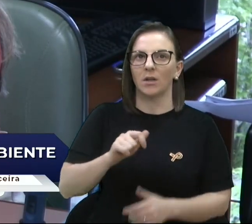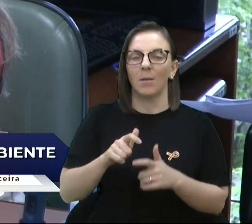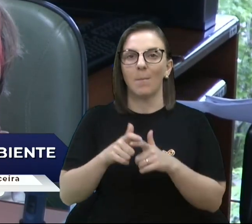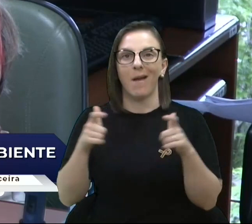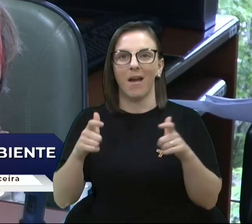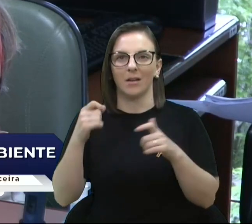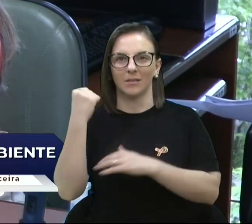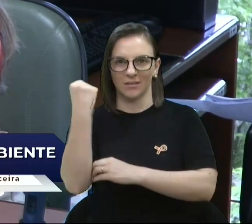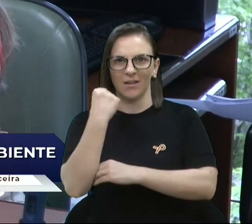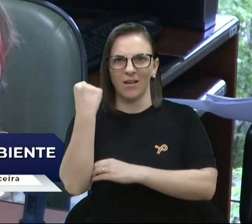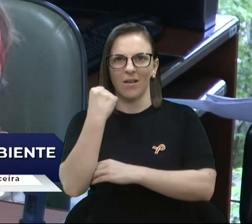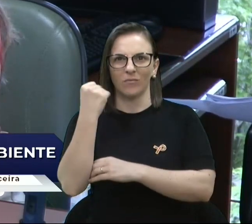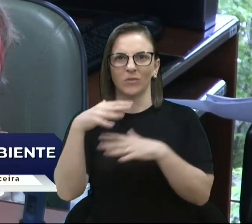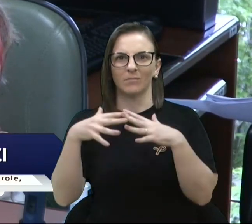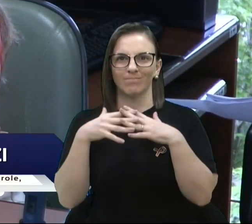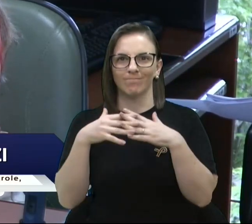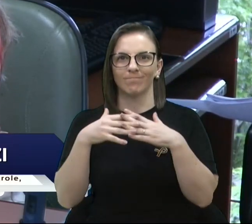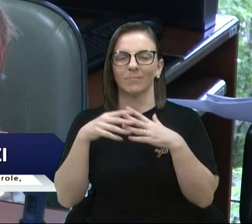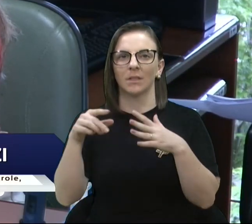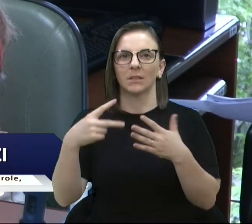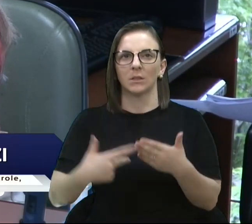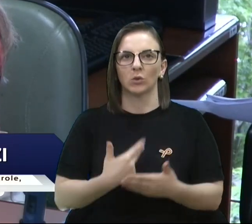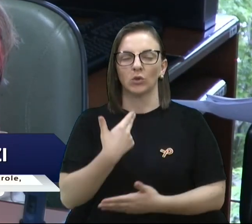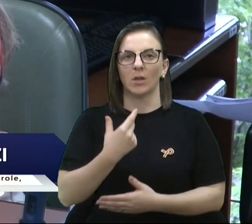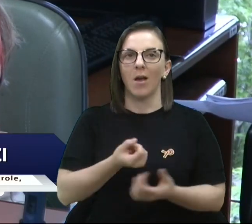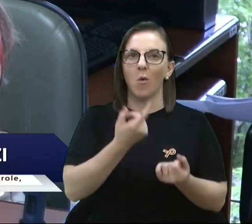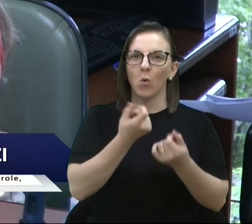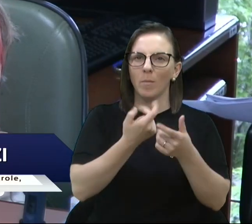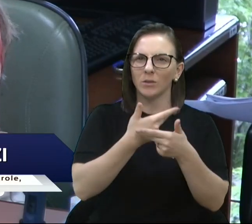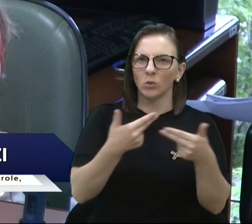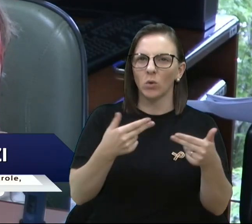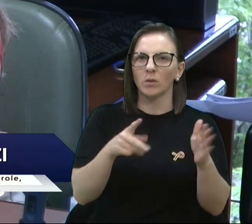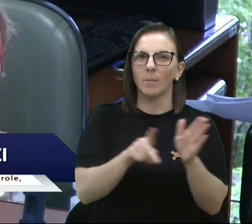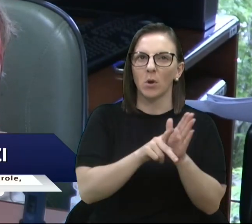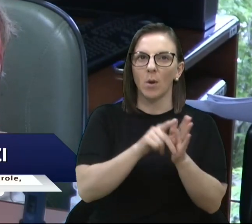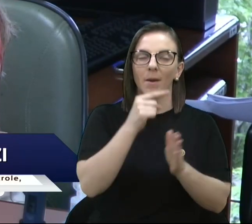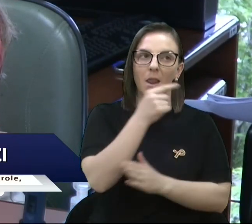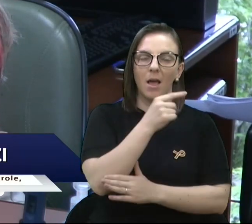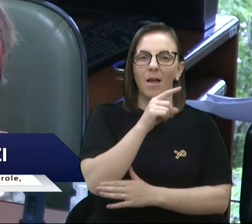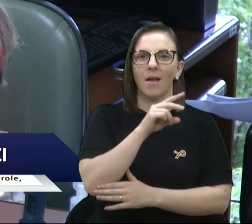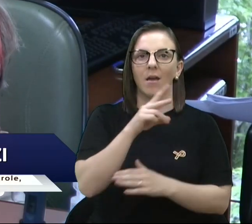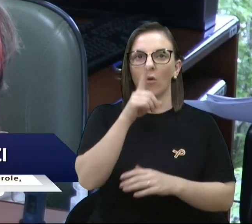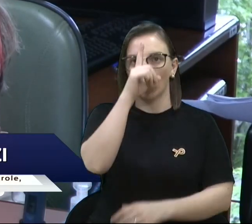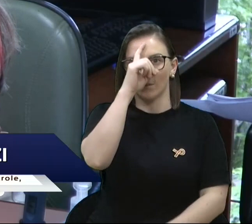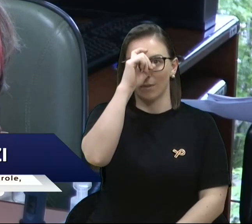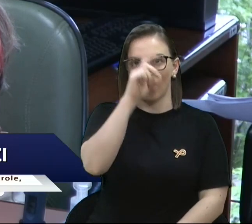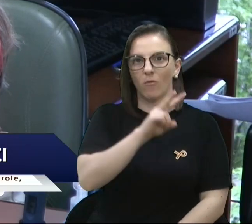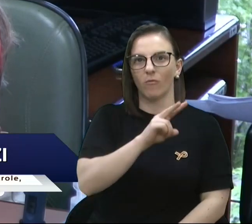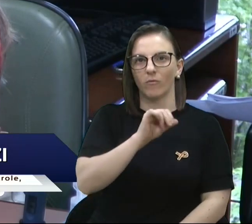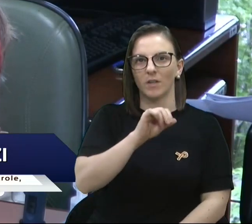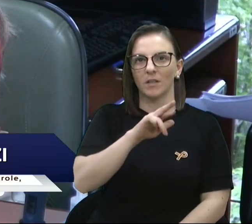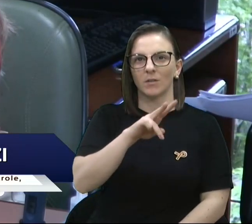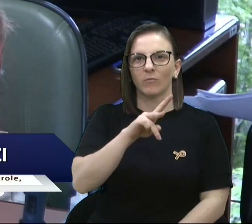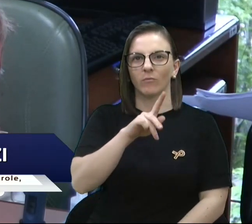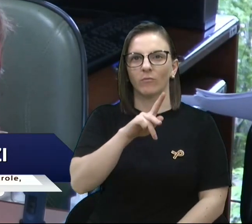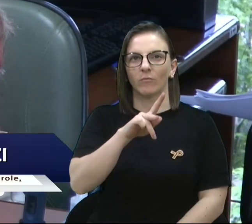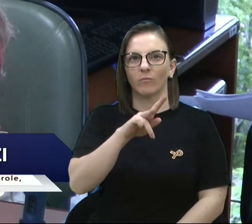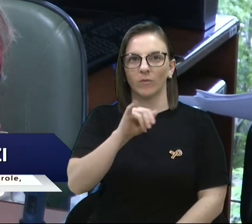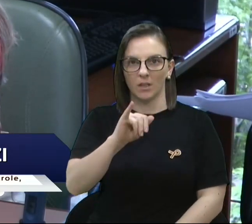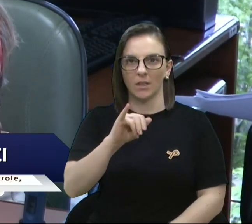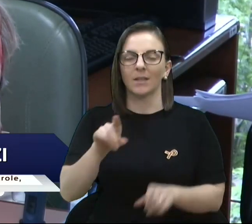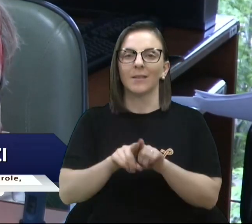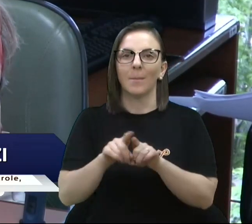alguma coisa de cirurgia geral com o Hospital Vervi e cirurgia de catarata com o Hospital Vervi, que não demandam internação.